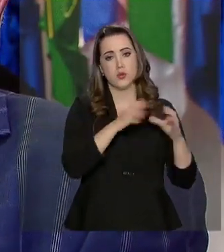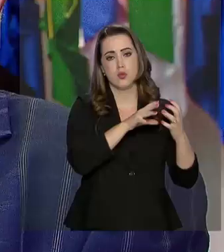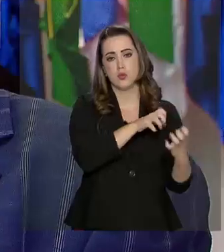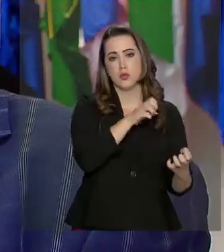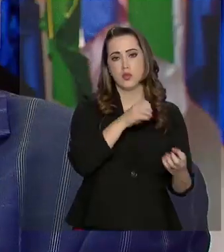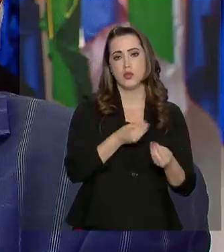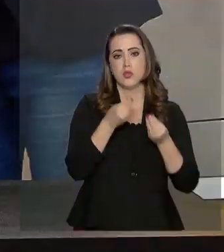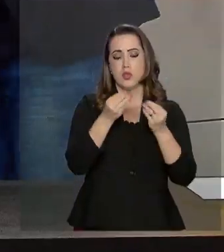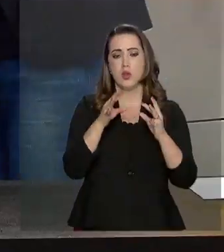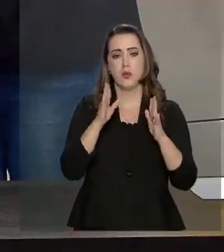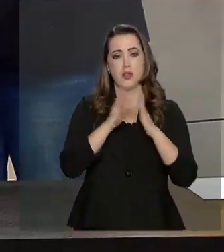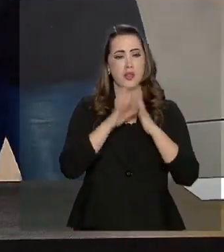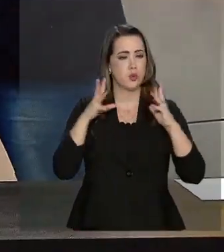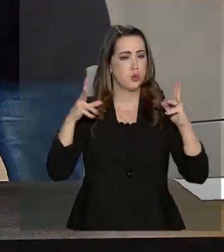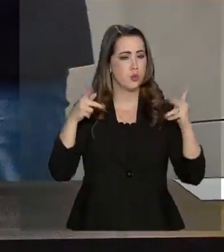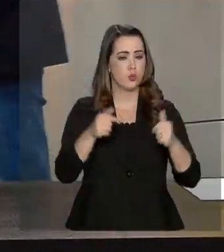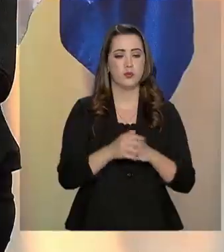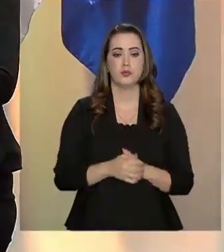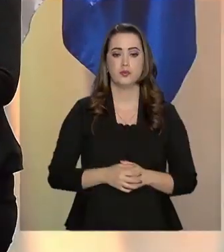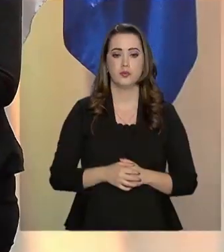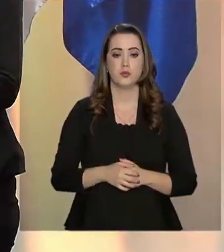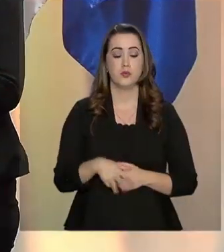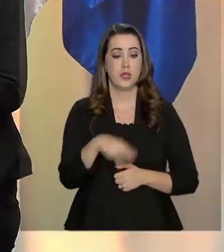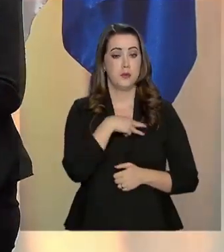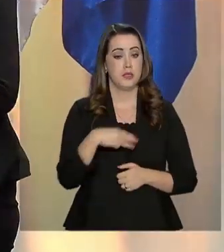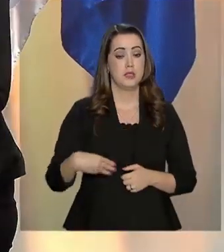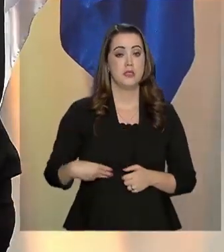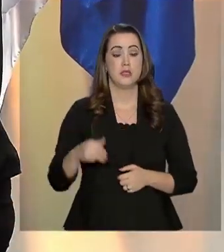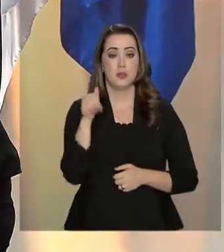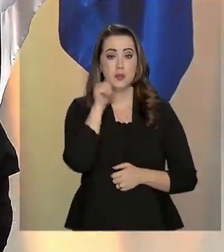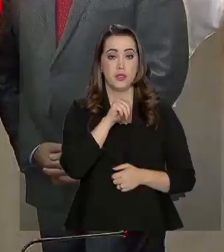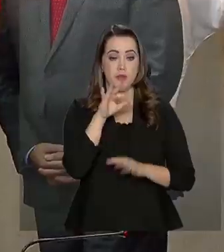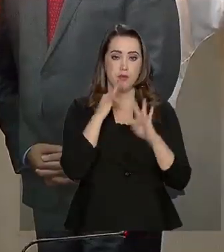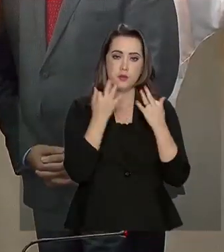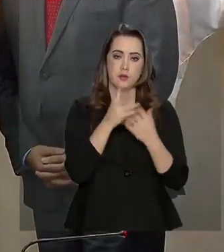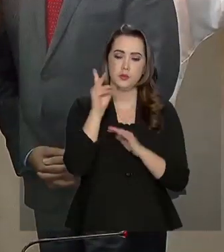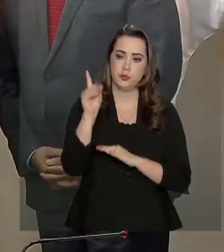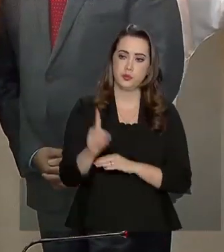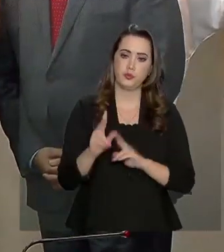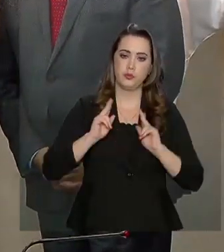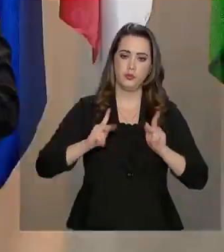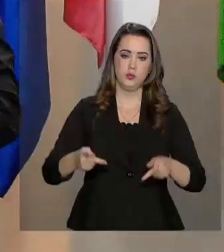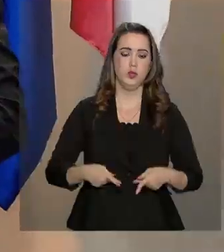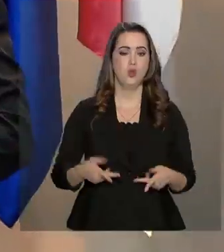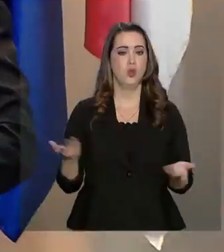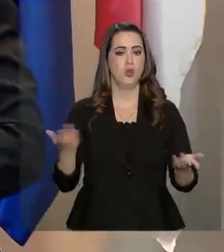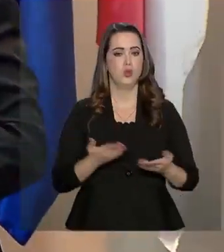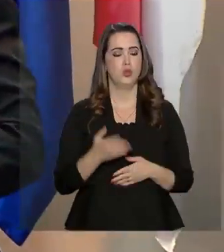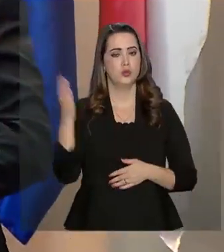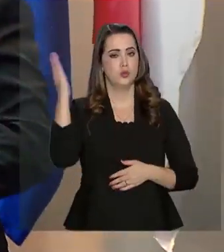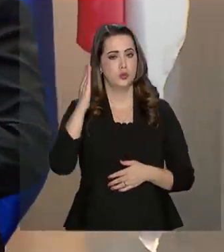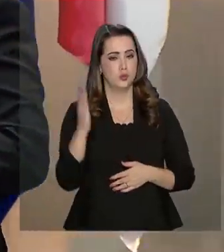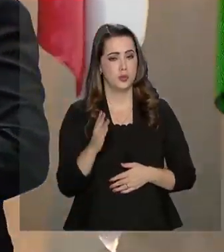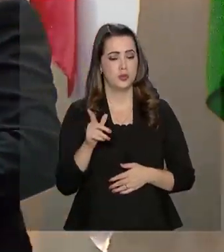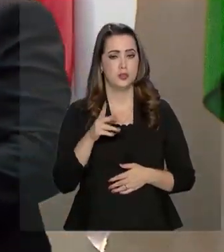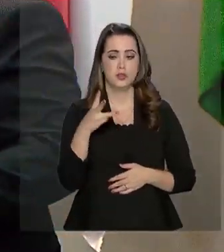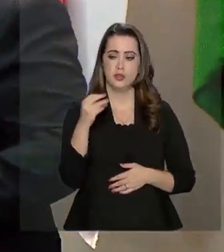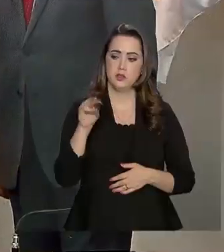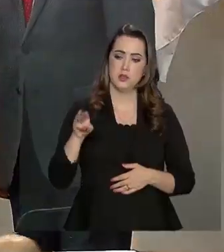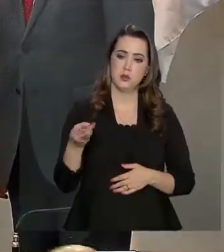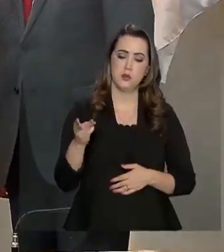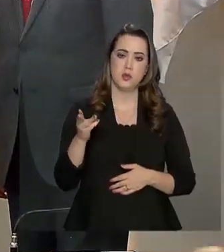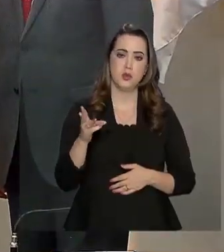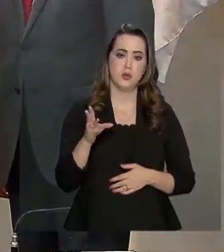deu uma residência completa. Segundo a ministra da Mulher, Família e Direitos Humanos, há hoje no país 30 milhões de idosos,